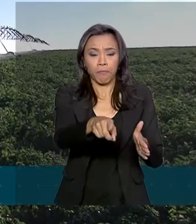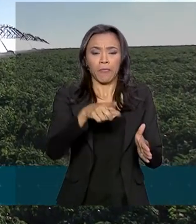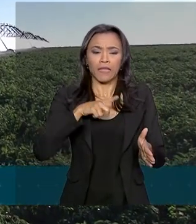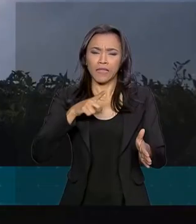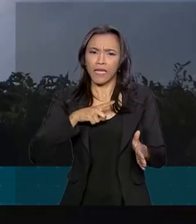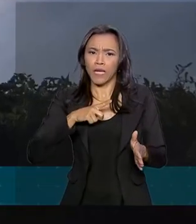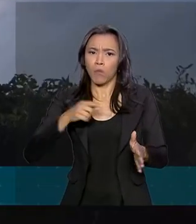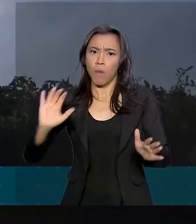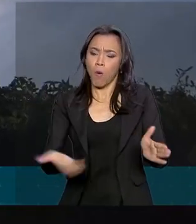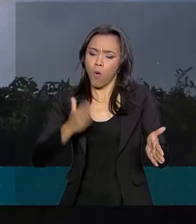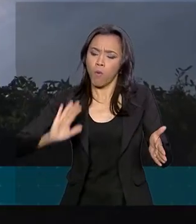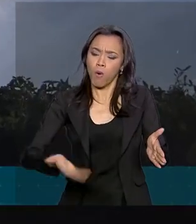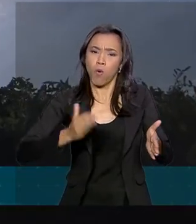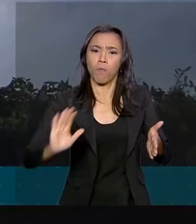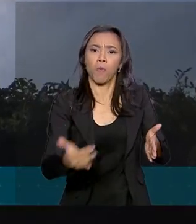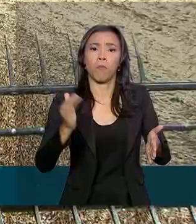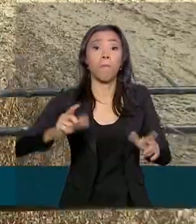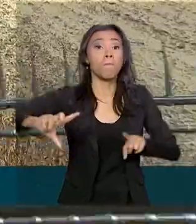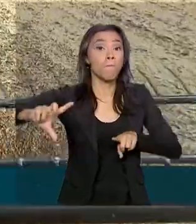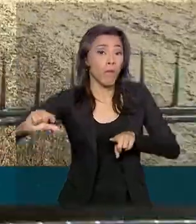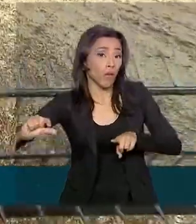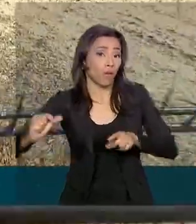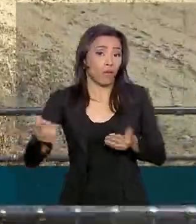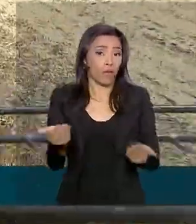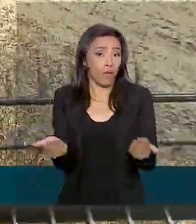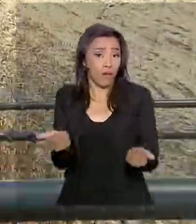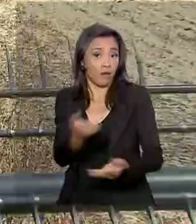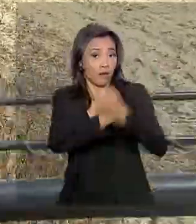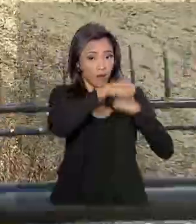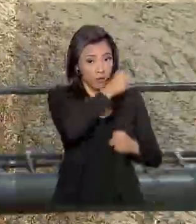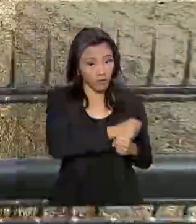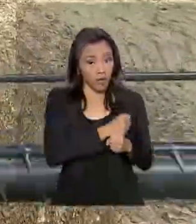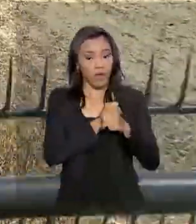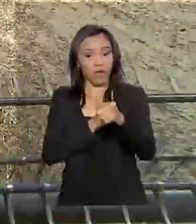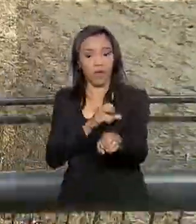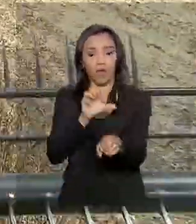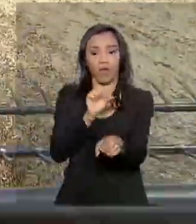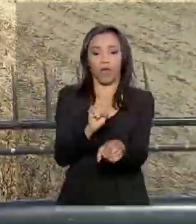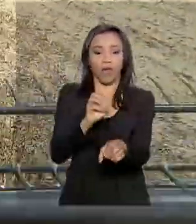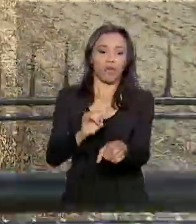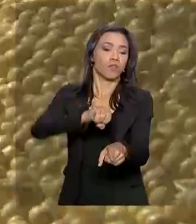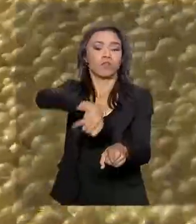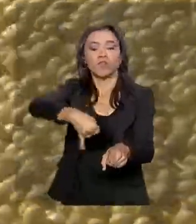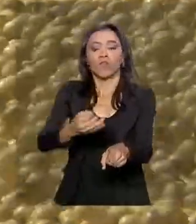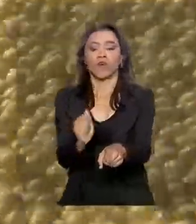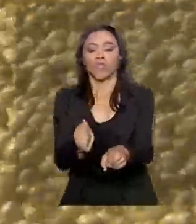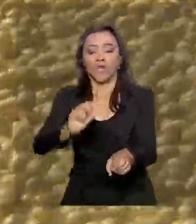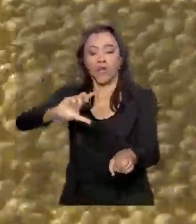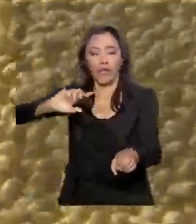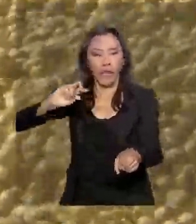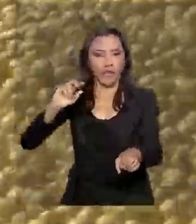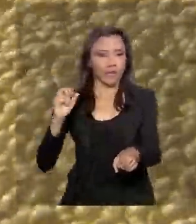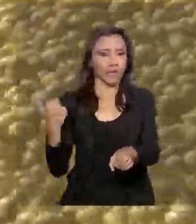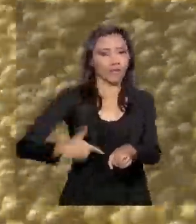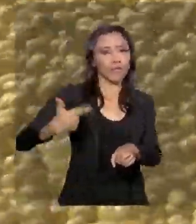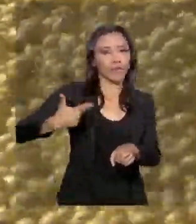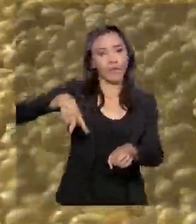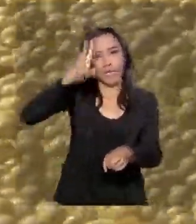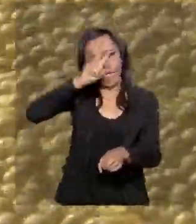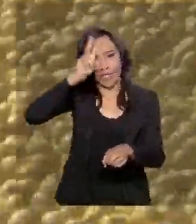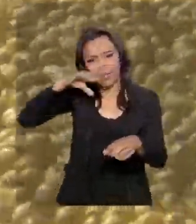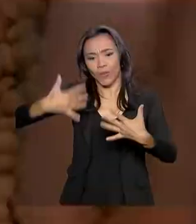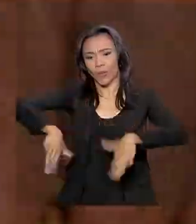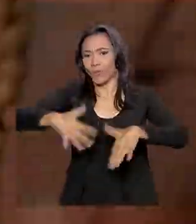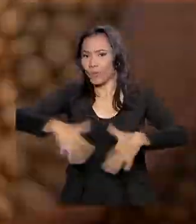produção menor em relação ao ano passado, a safra de soja será a segunda maior da história, com 115 milhões de